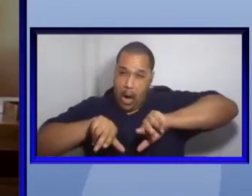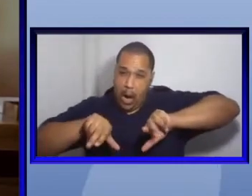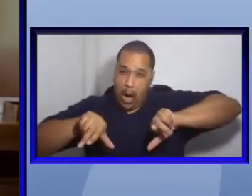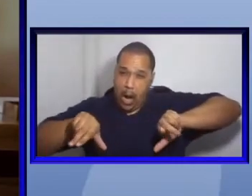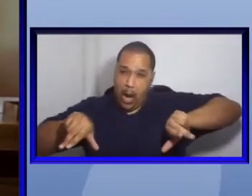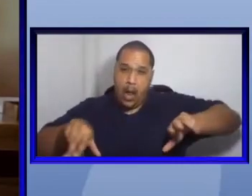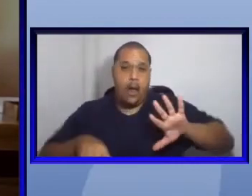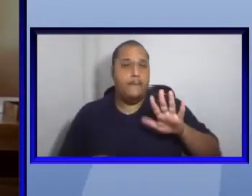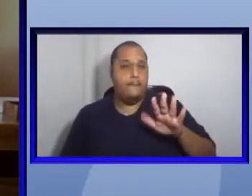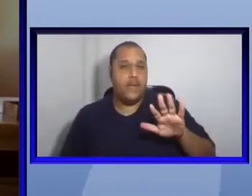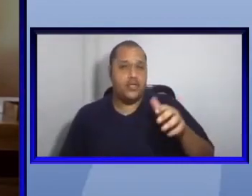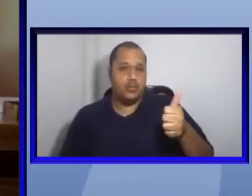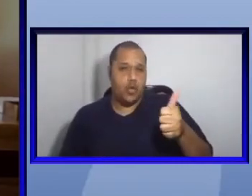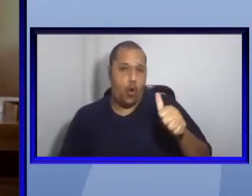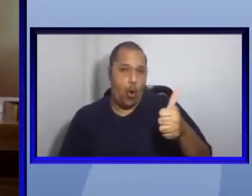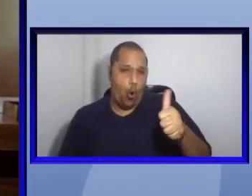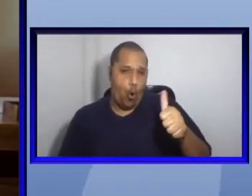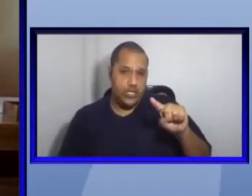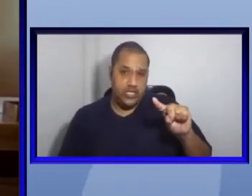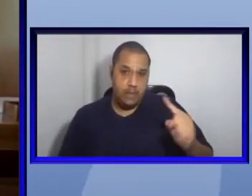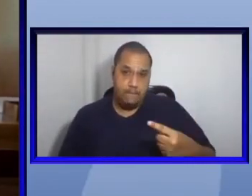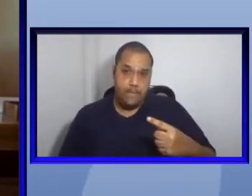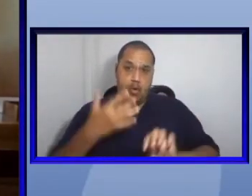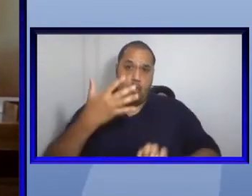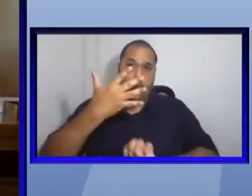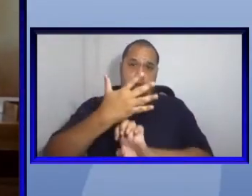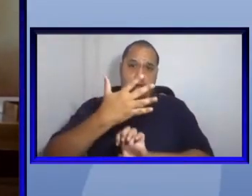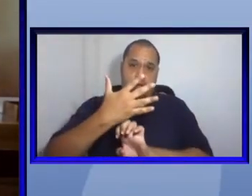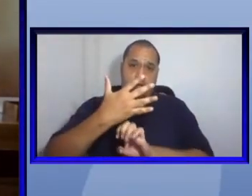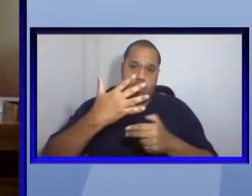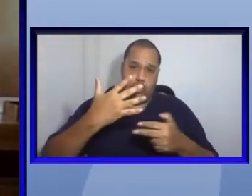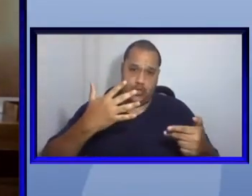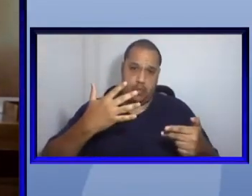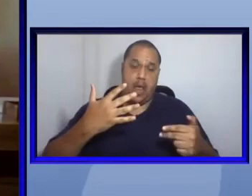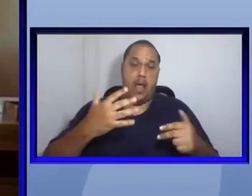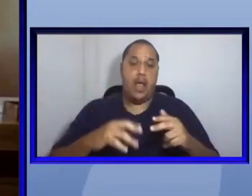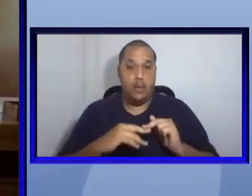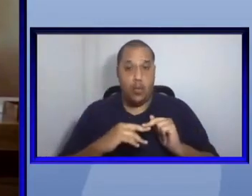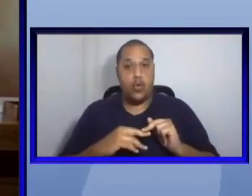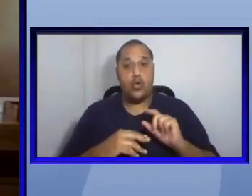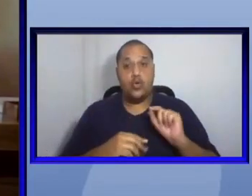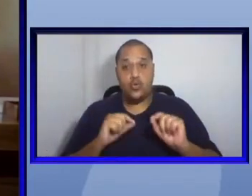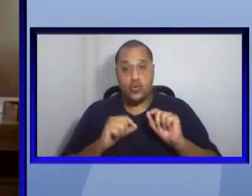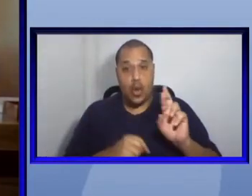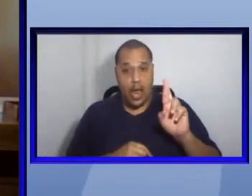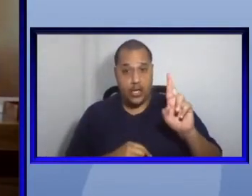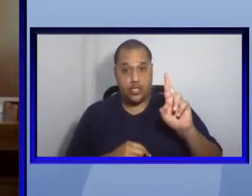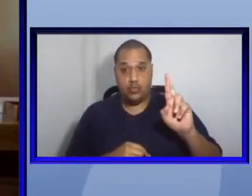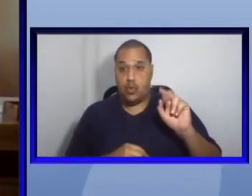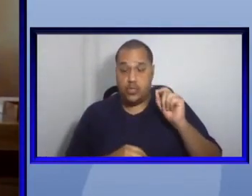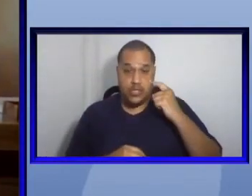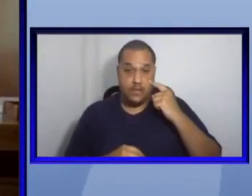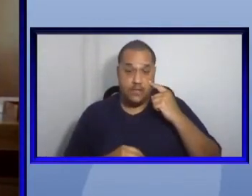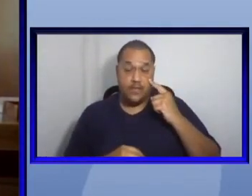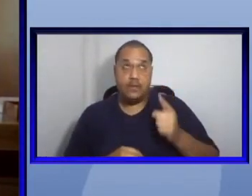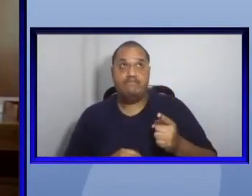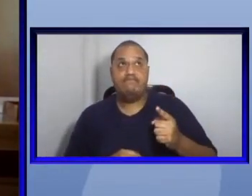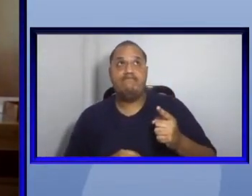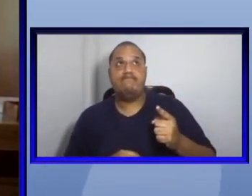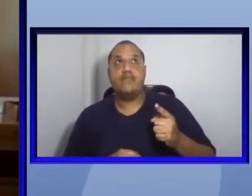11 mil e poucas espécies o responsável pela ordem ele não tem condições de